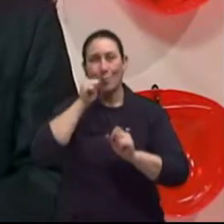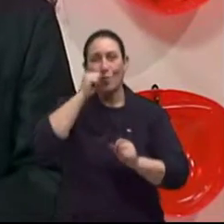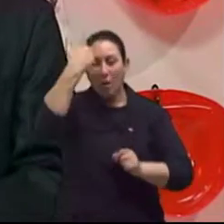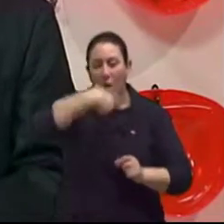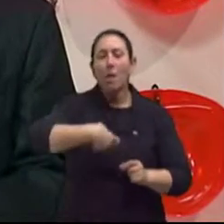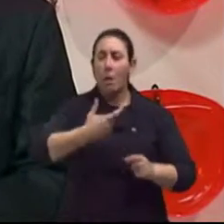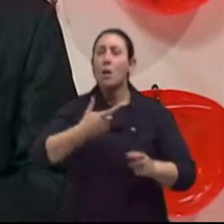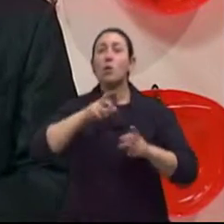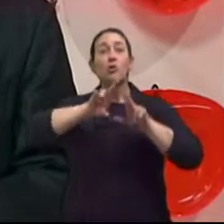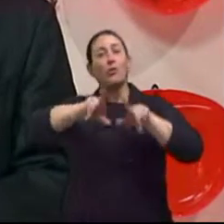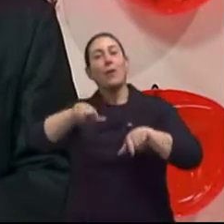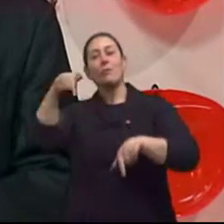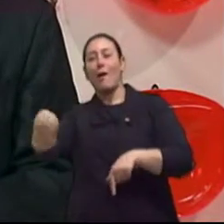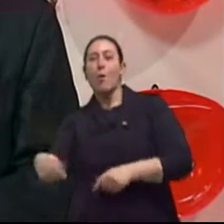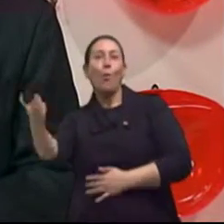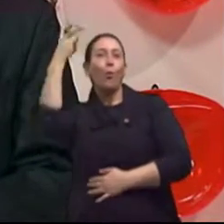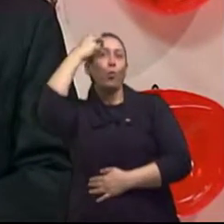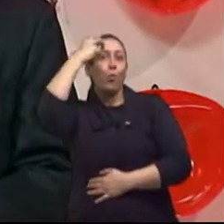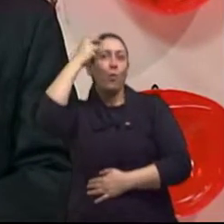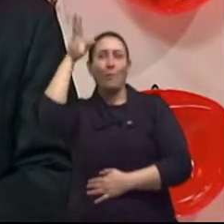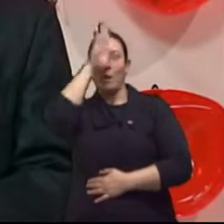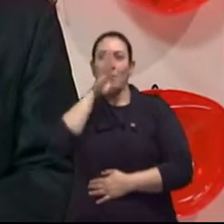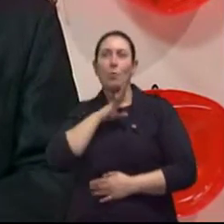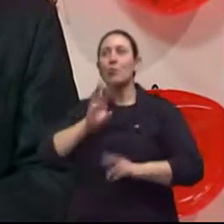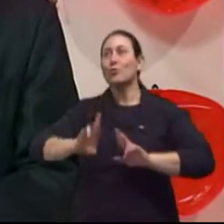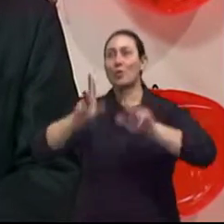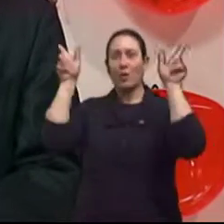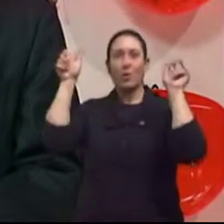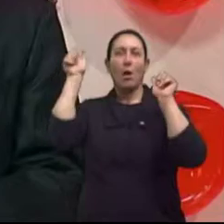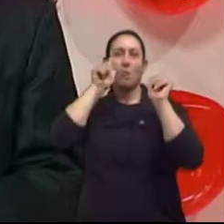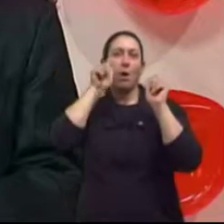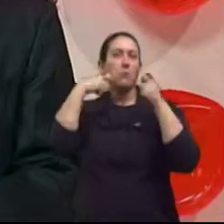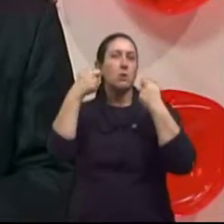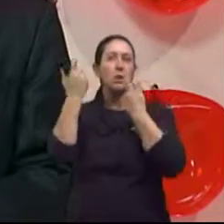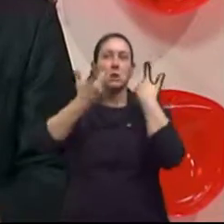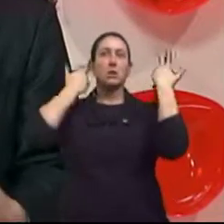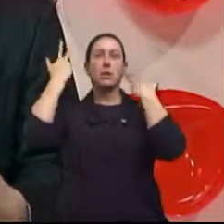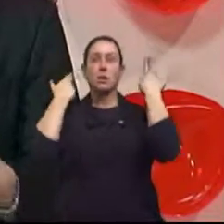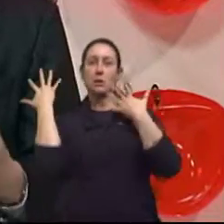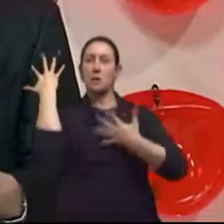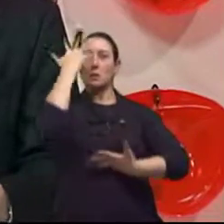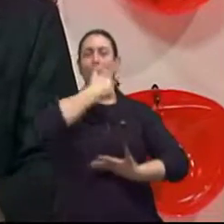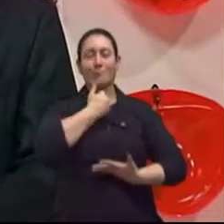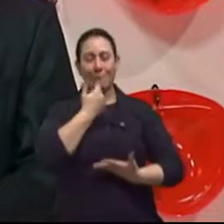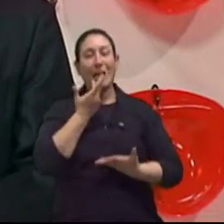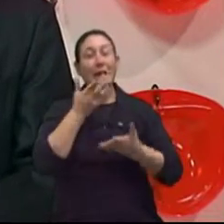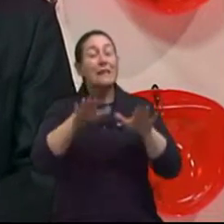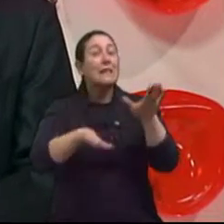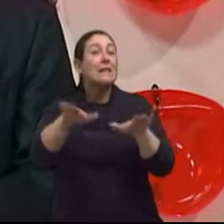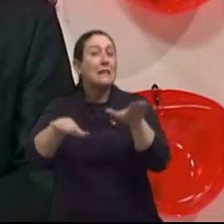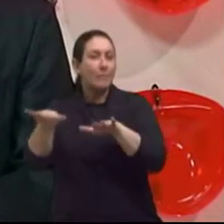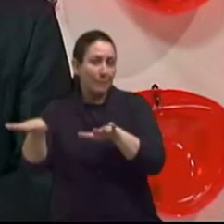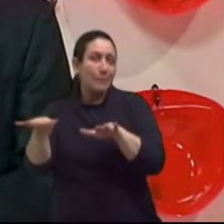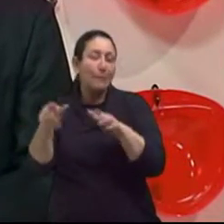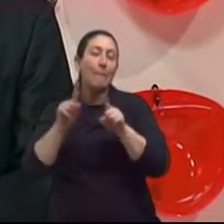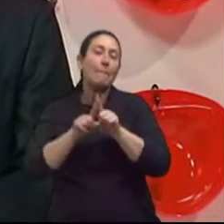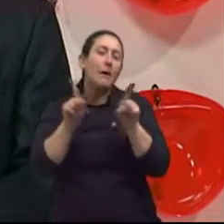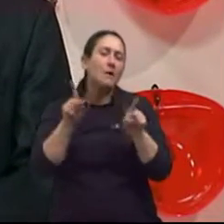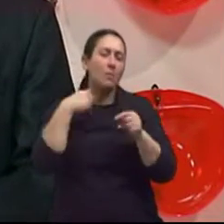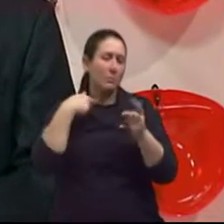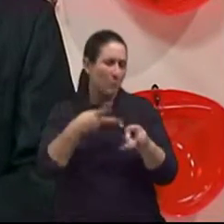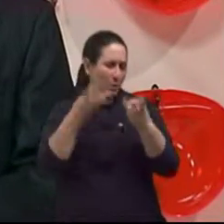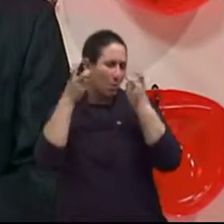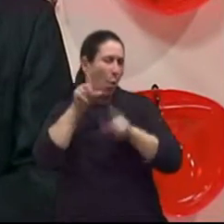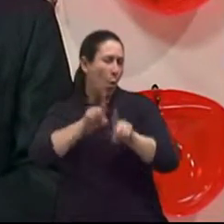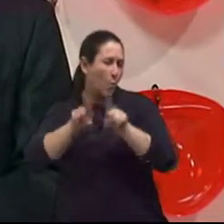fazem aqui em relação à beleza. Hoje em dia, na minha convivência também com mulheres